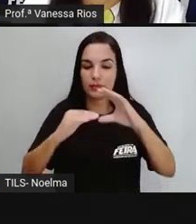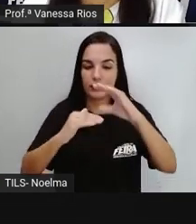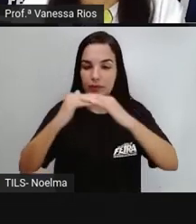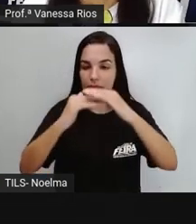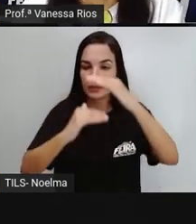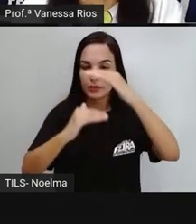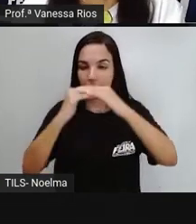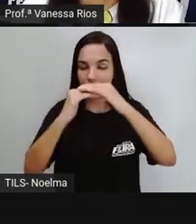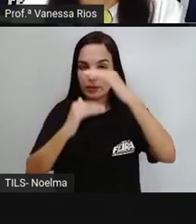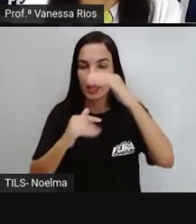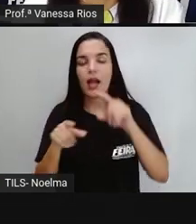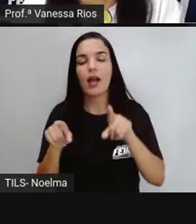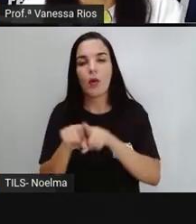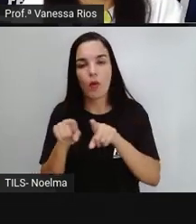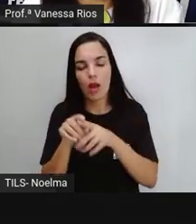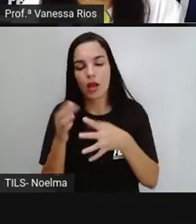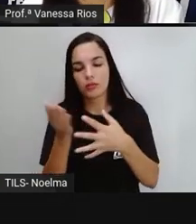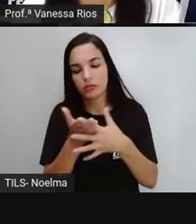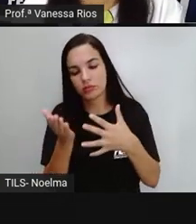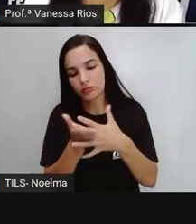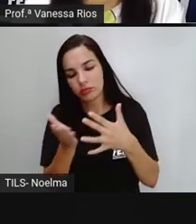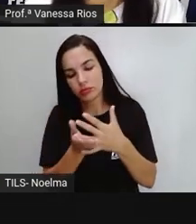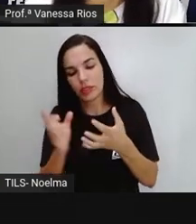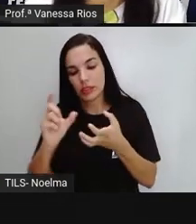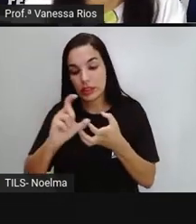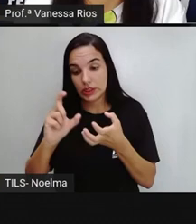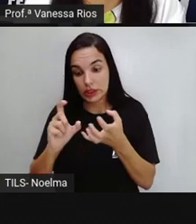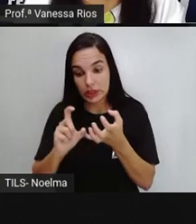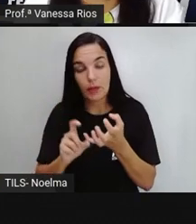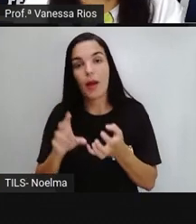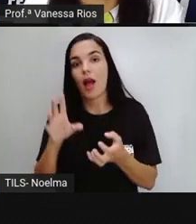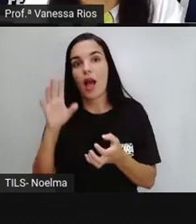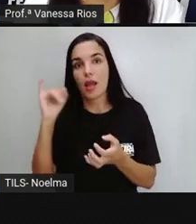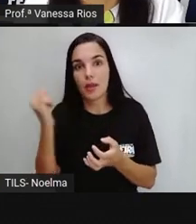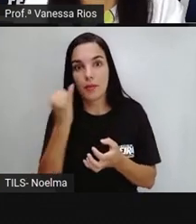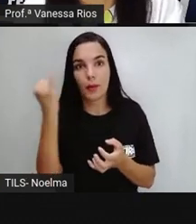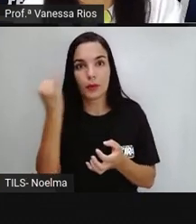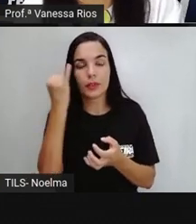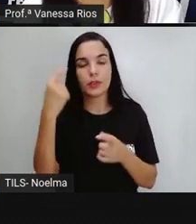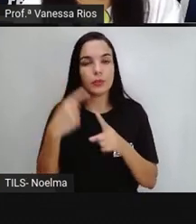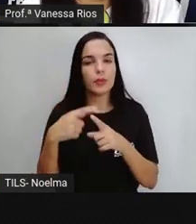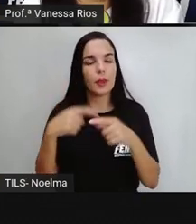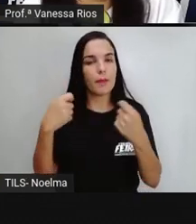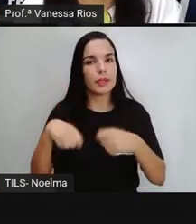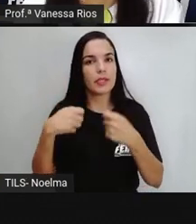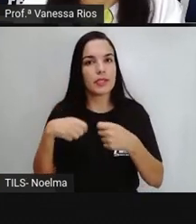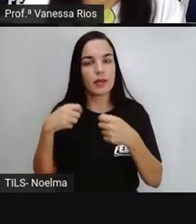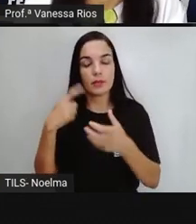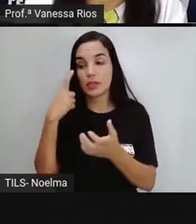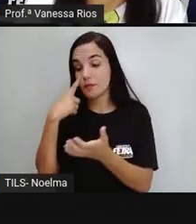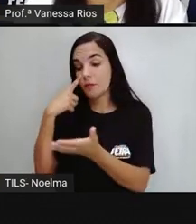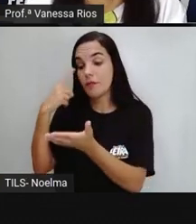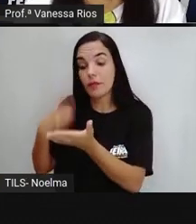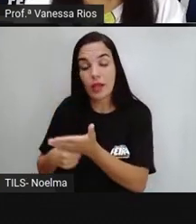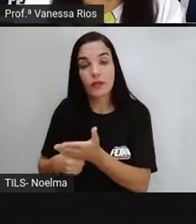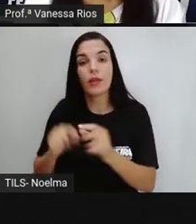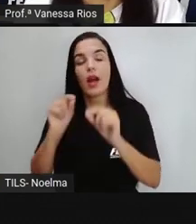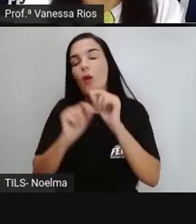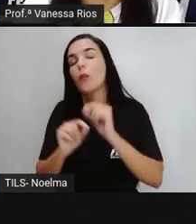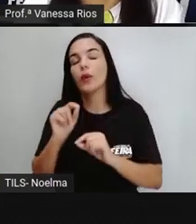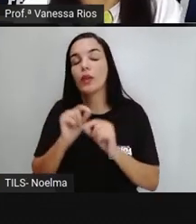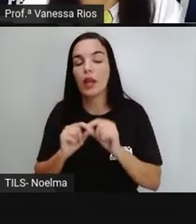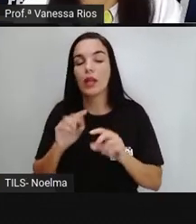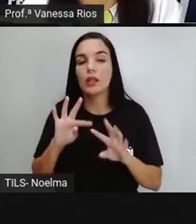separação das sílabas é importante para poder identificarmos aí a sílaba tônica e identificarmos